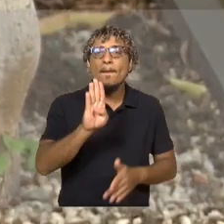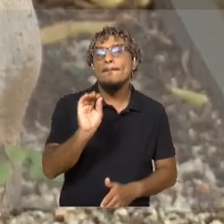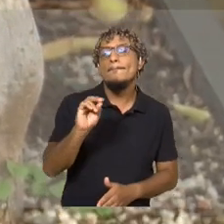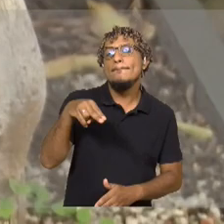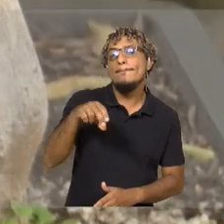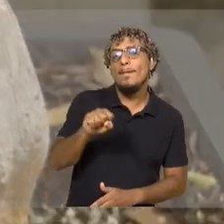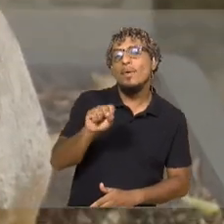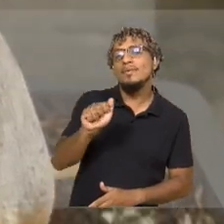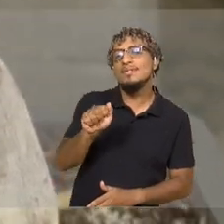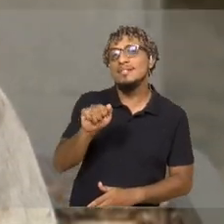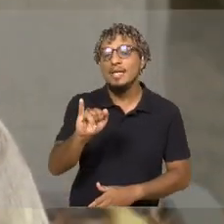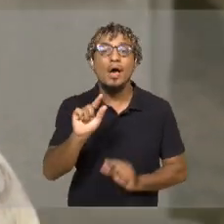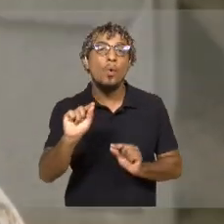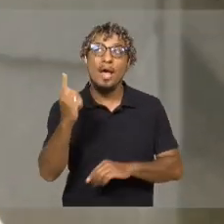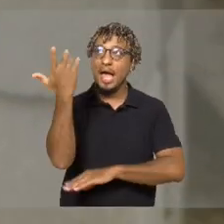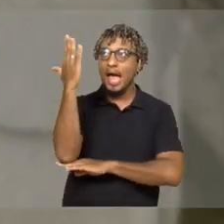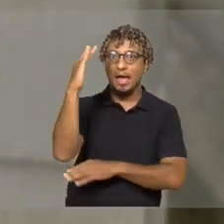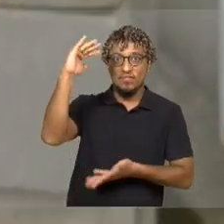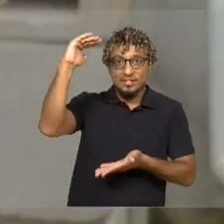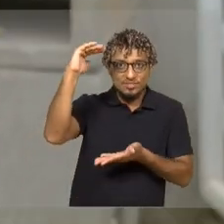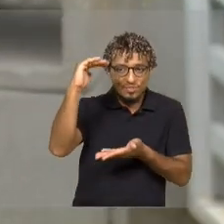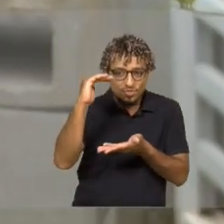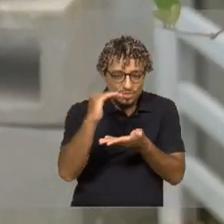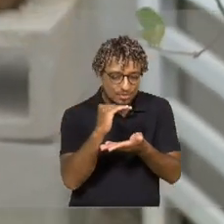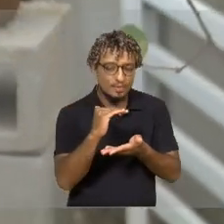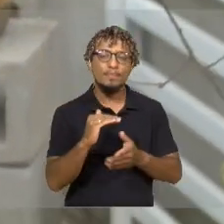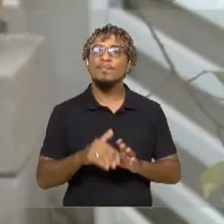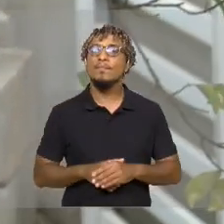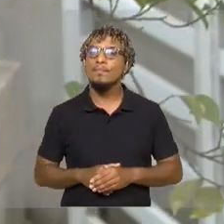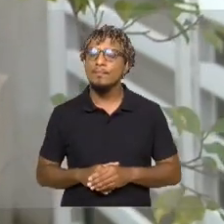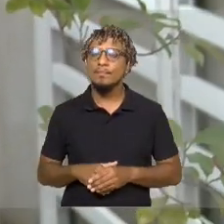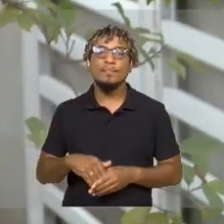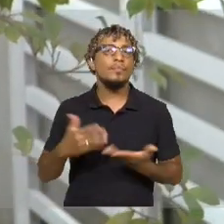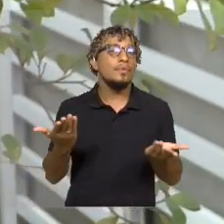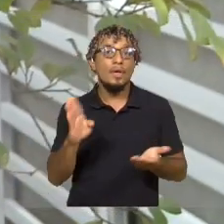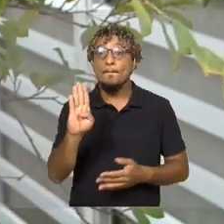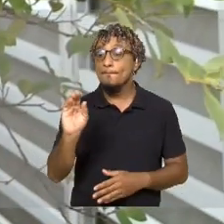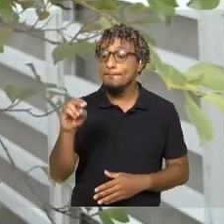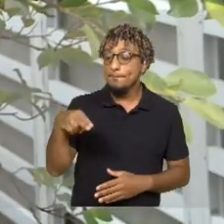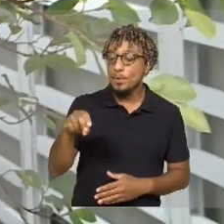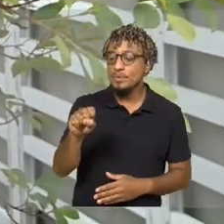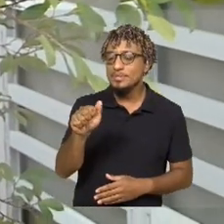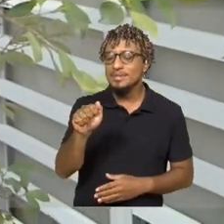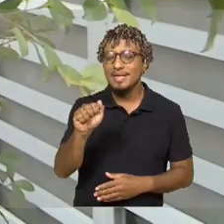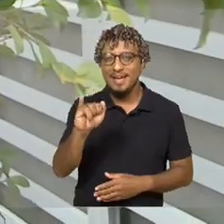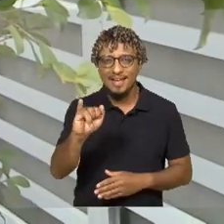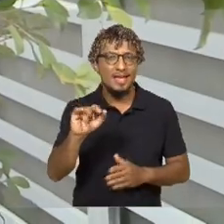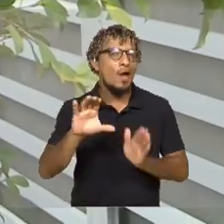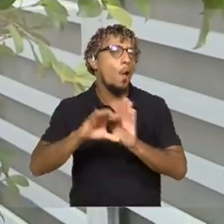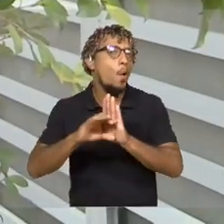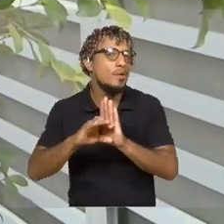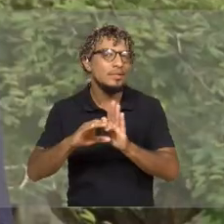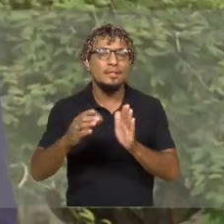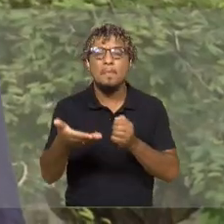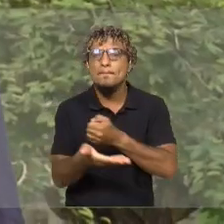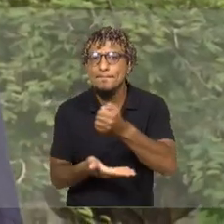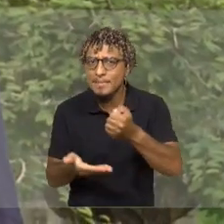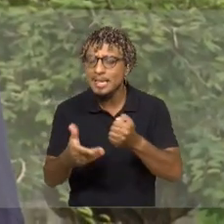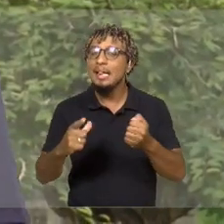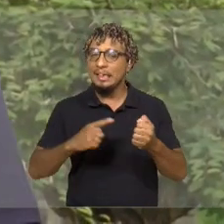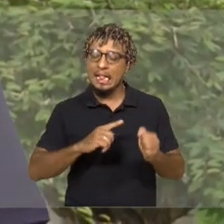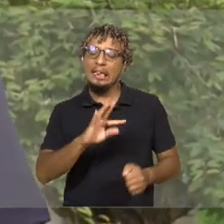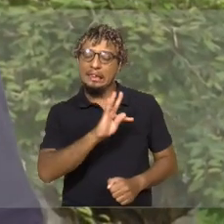transformar uma árvore em miniatura. Um bonsai, no conceito mais básico, é um conjunto de